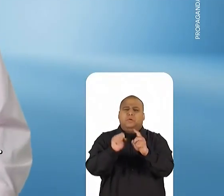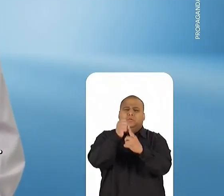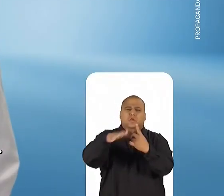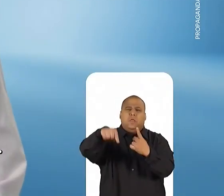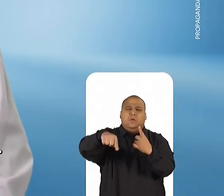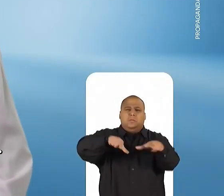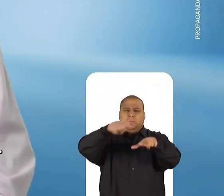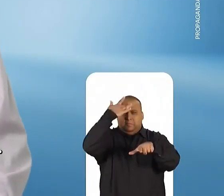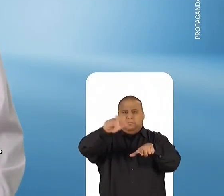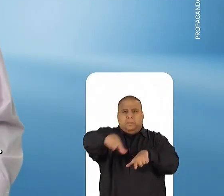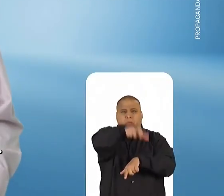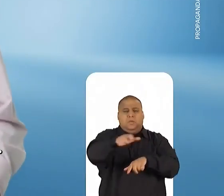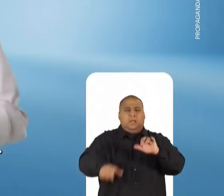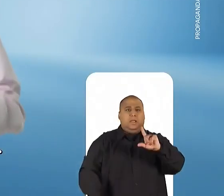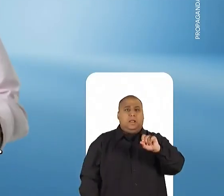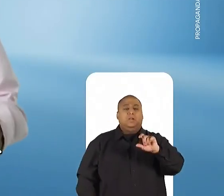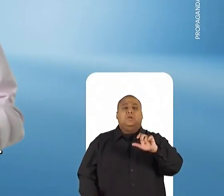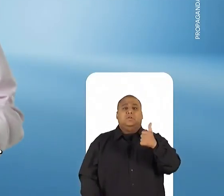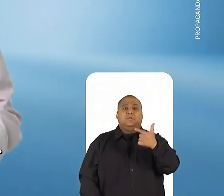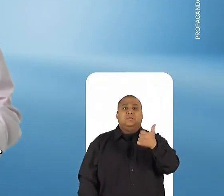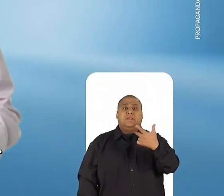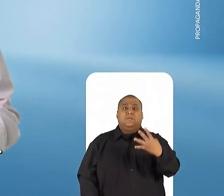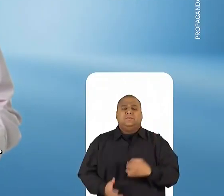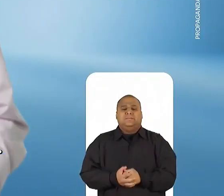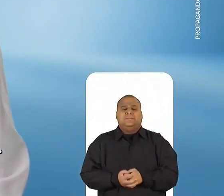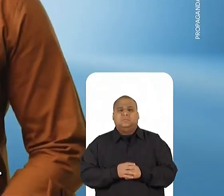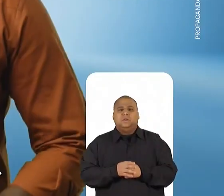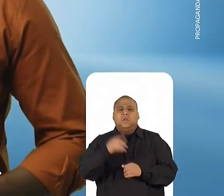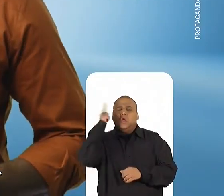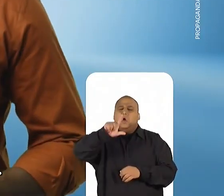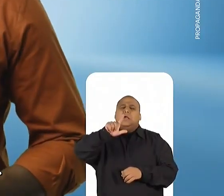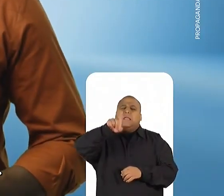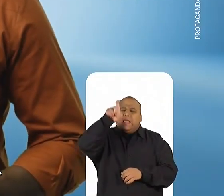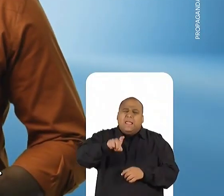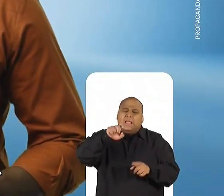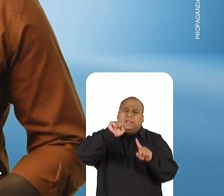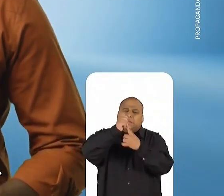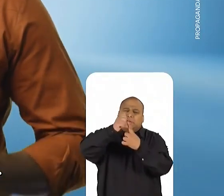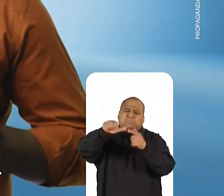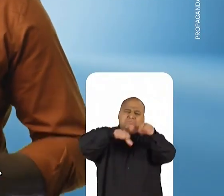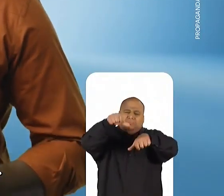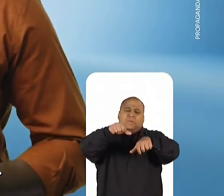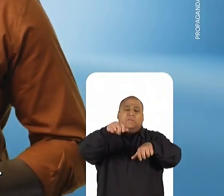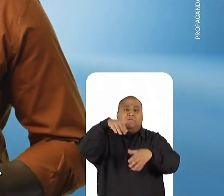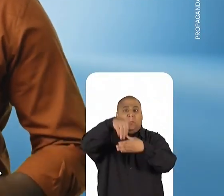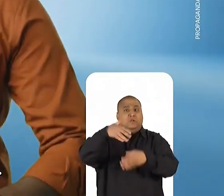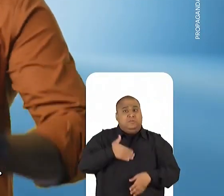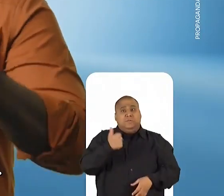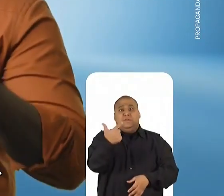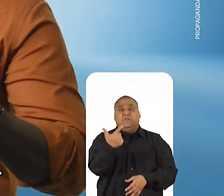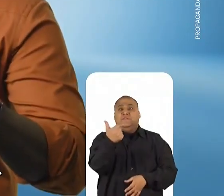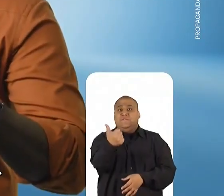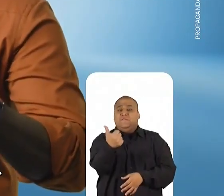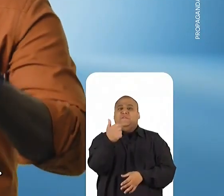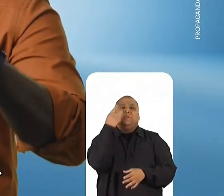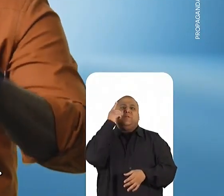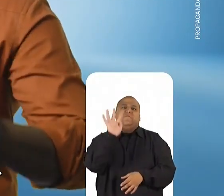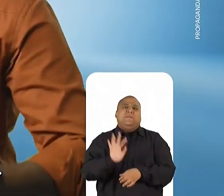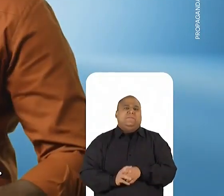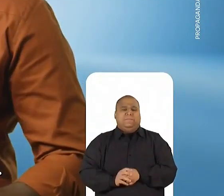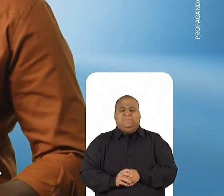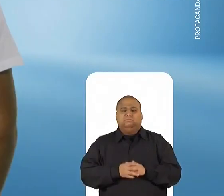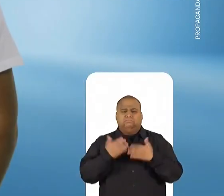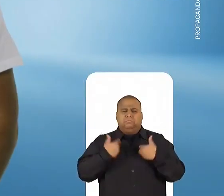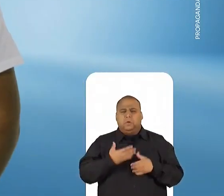Apoiando o social e os trabalhadores. Carlos Cruz, 12, 14. Pela reconstrução social, vote o Kinga, 12, 21,